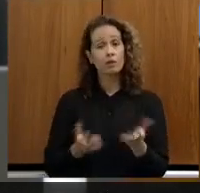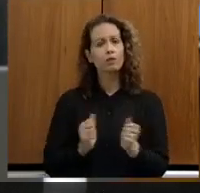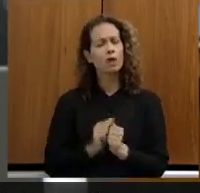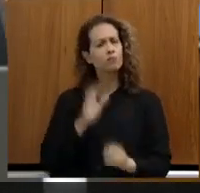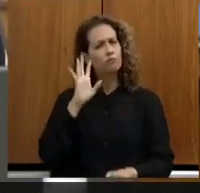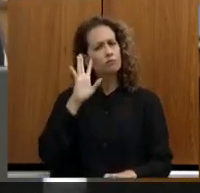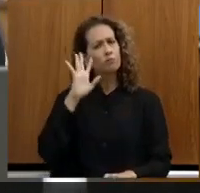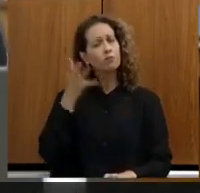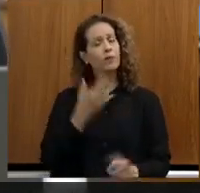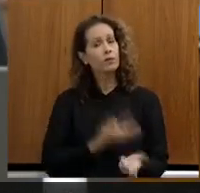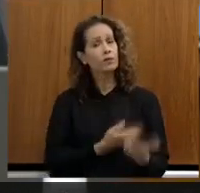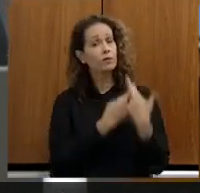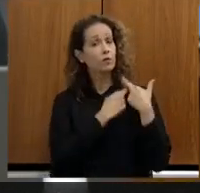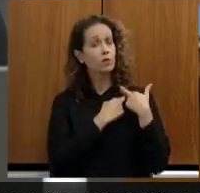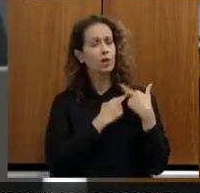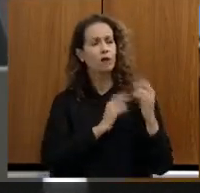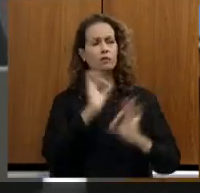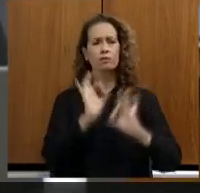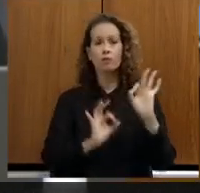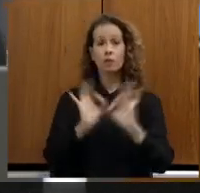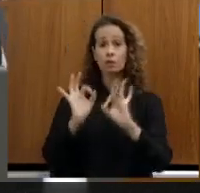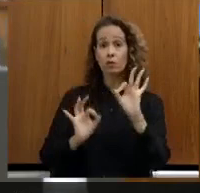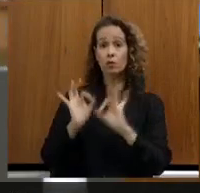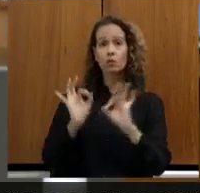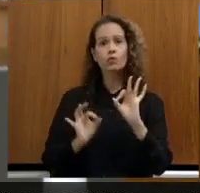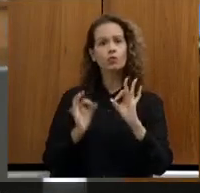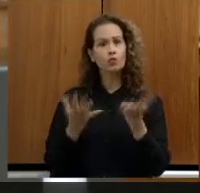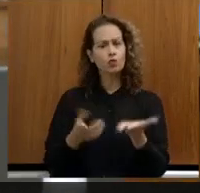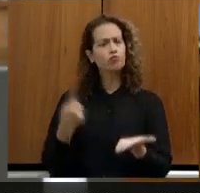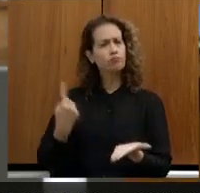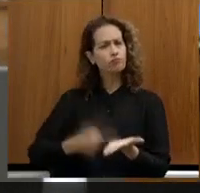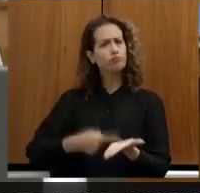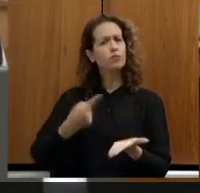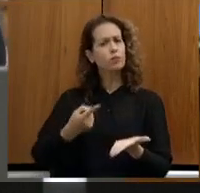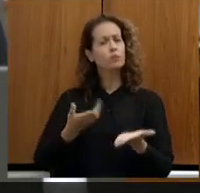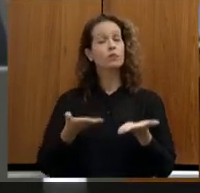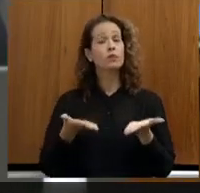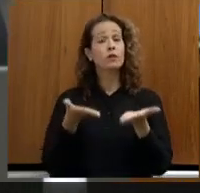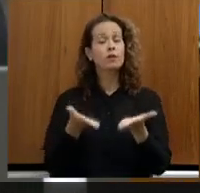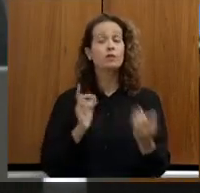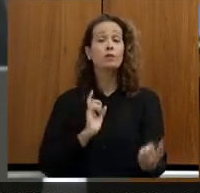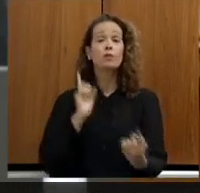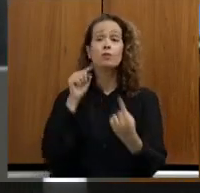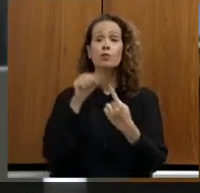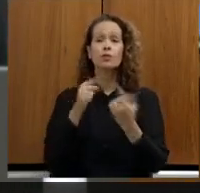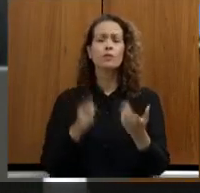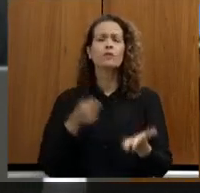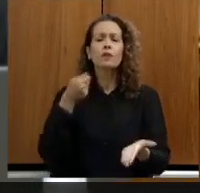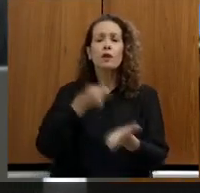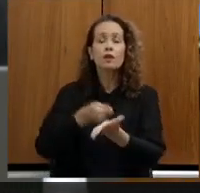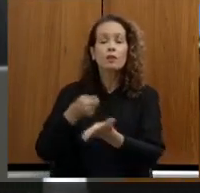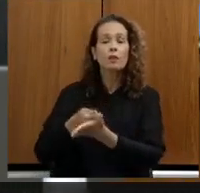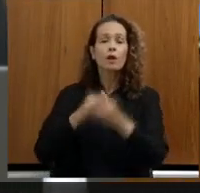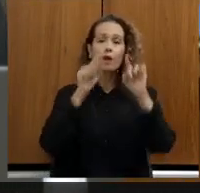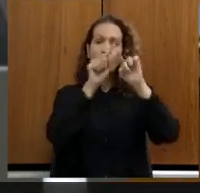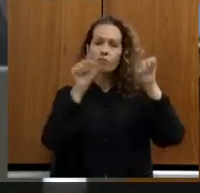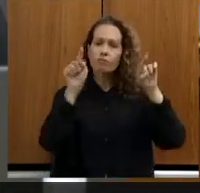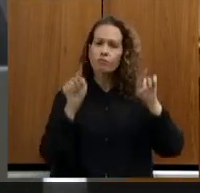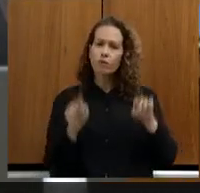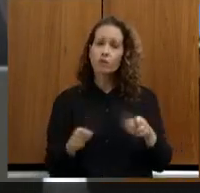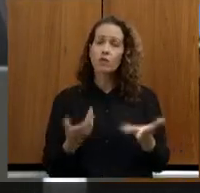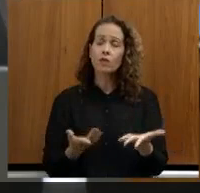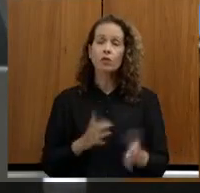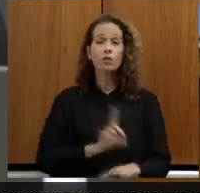responsável se planejou para cumprir esse objetivo que é pagar os servidores na